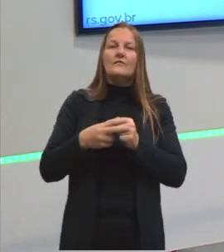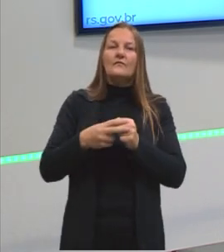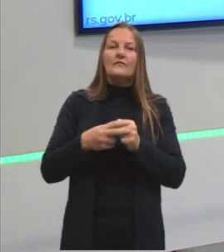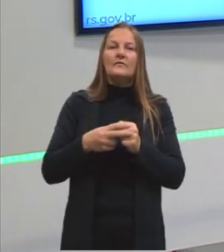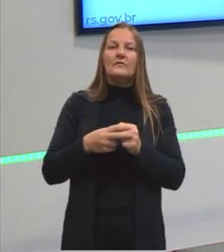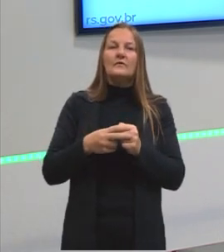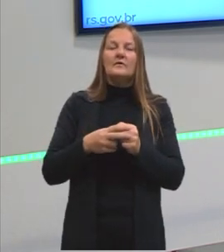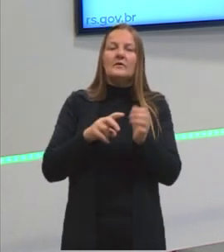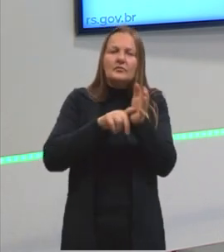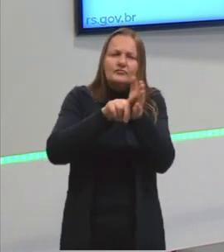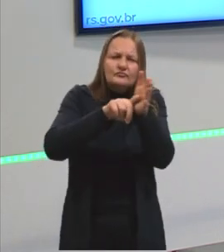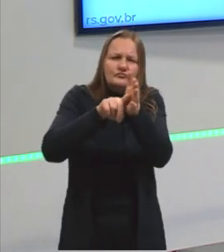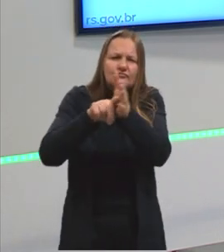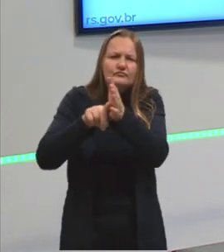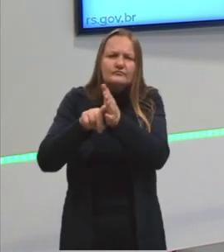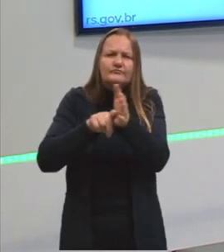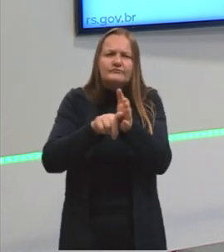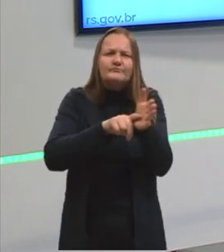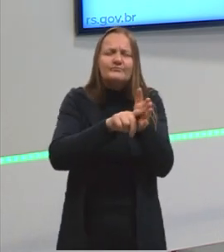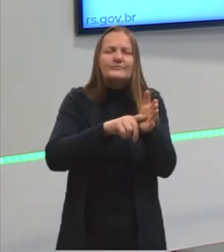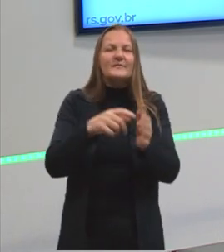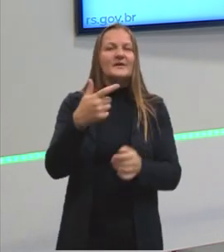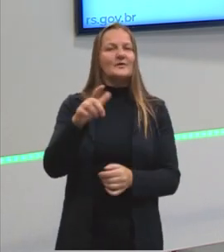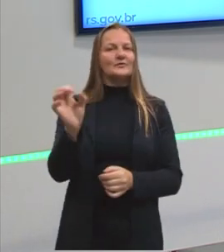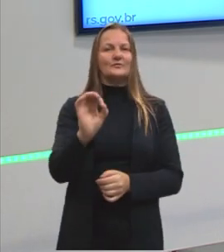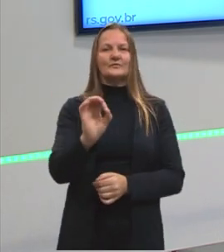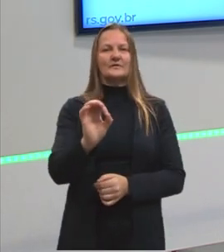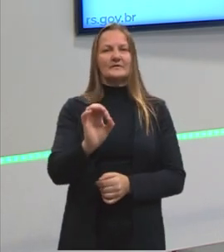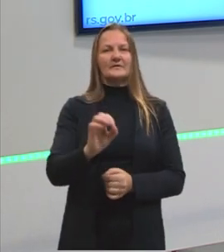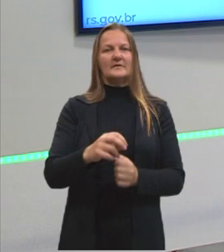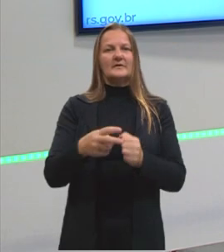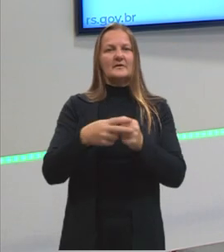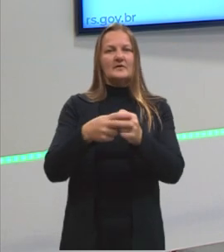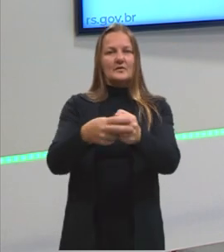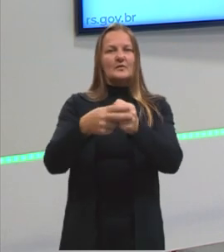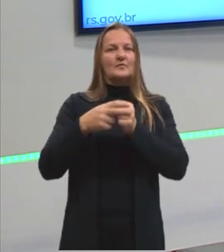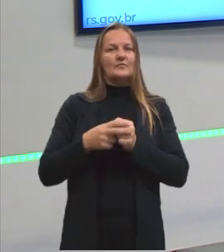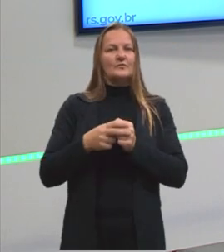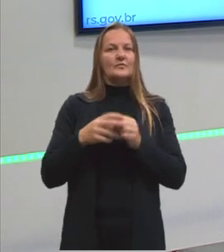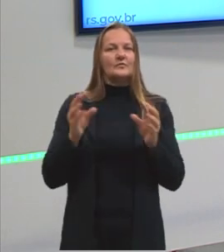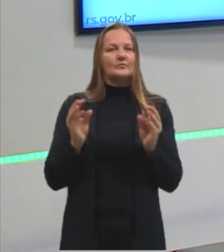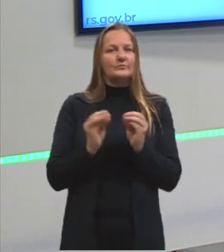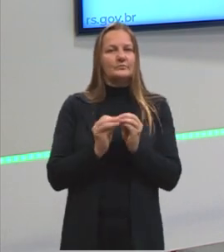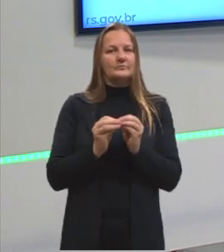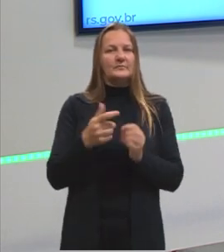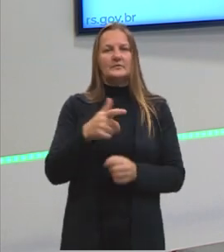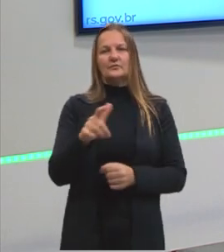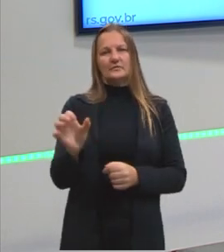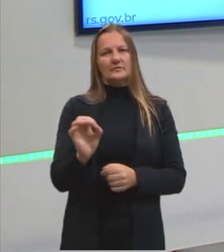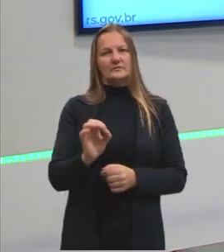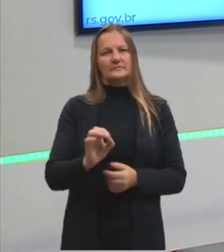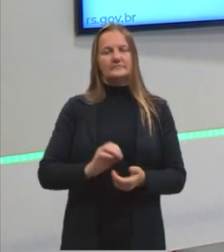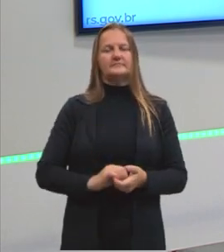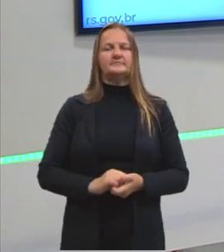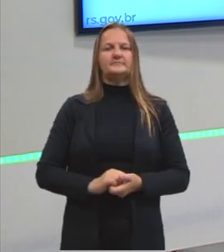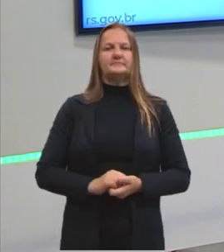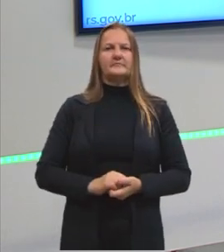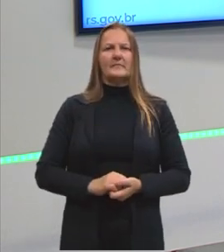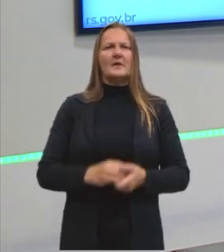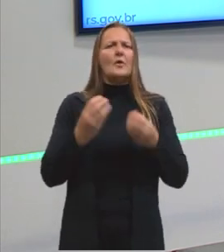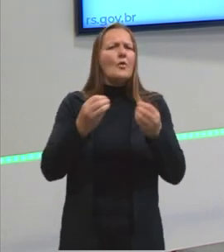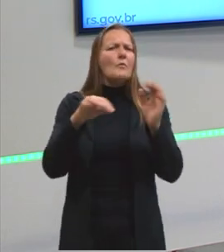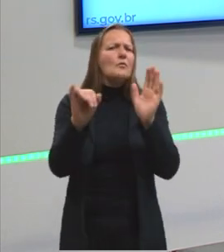analítica. Ele não vai aparecer na nossa voz passiva sintética. E como é que a gente